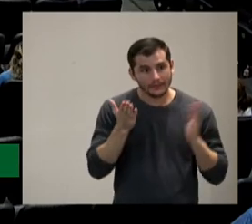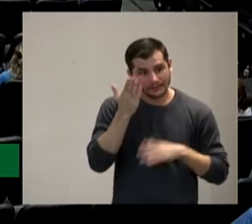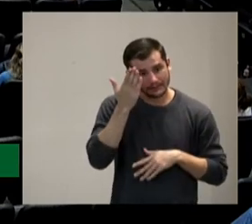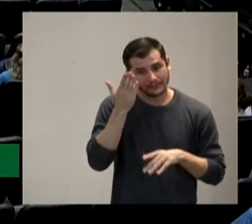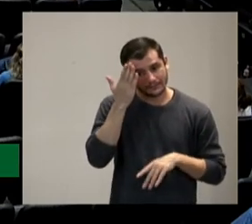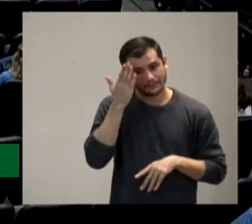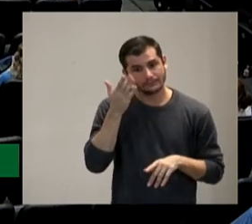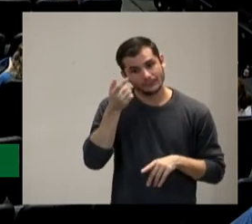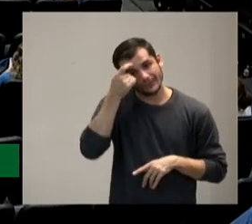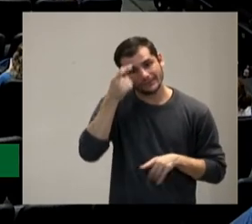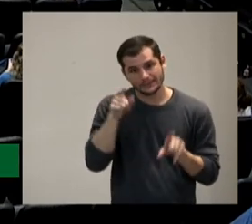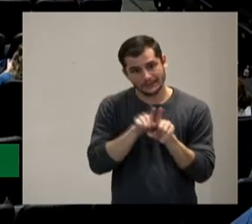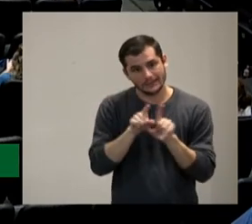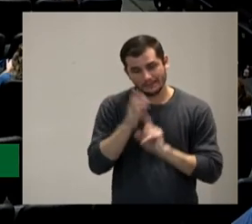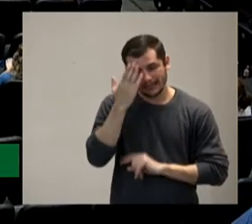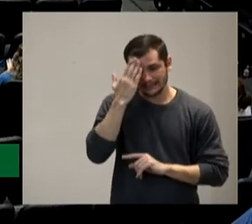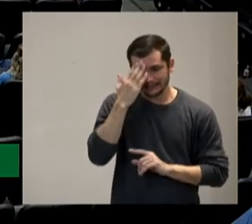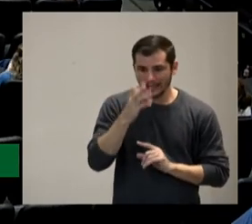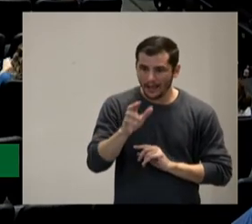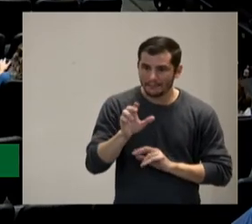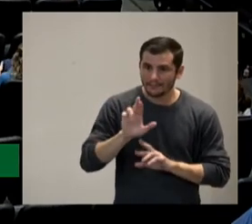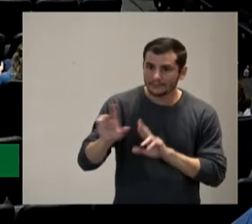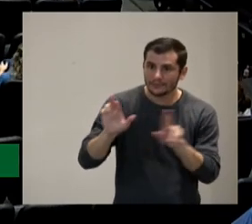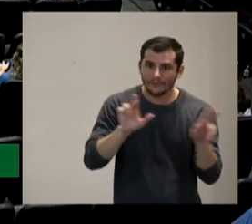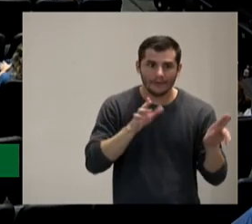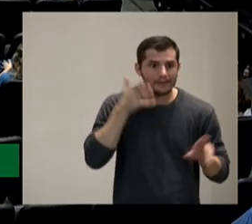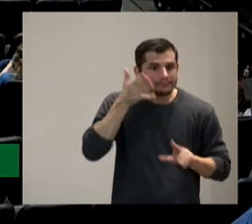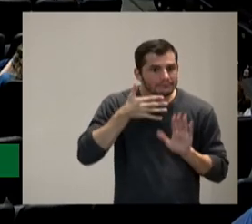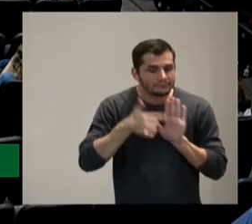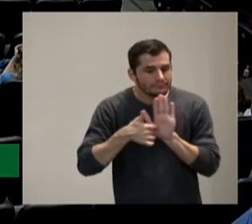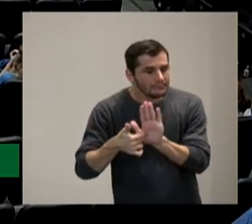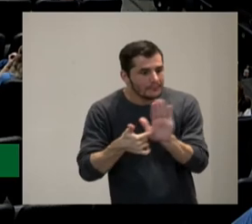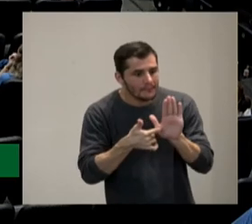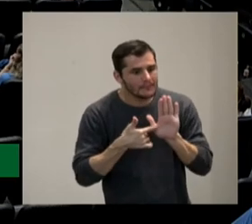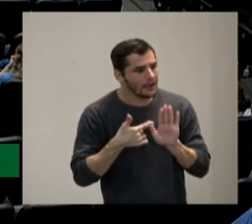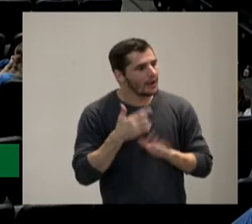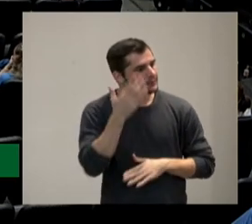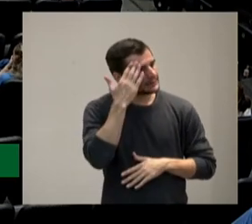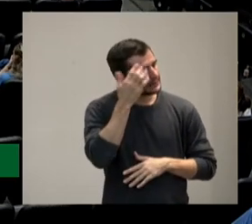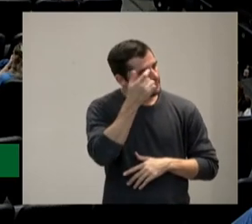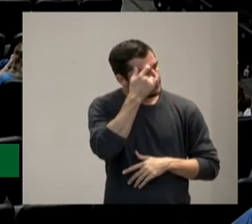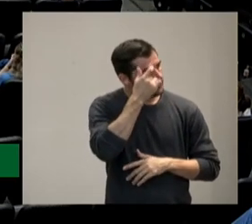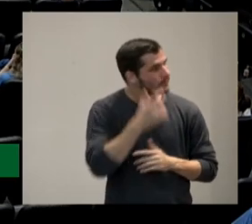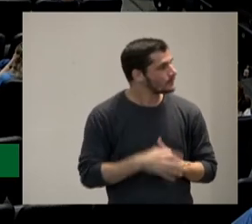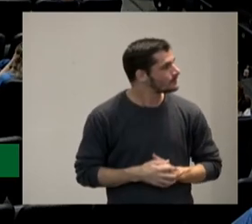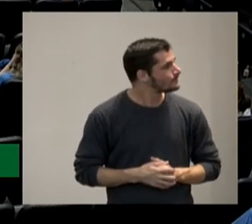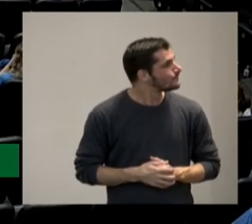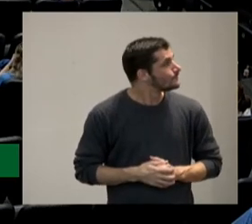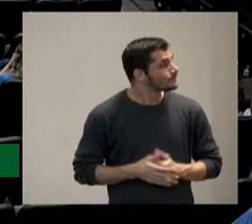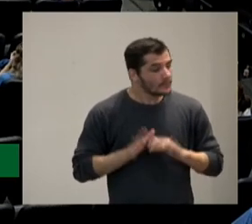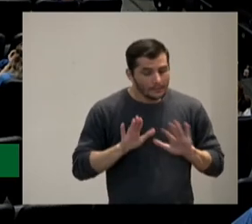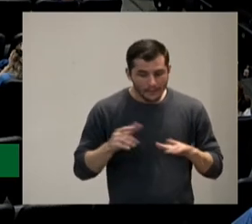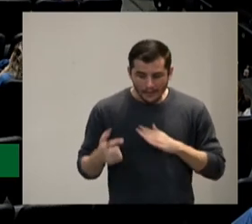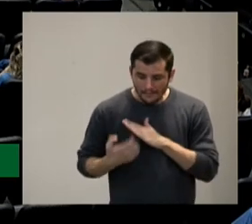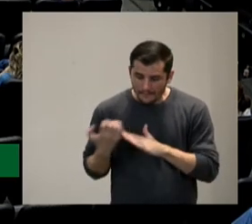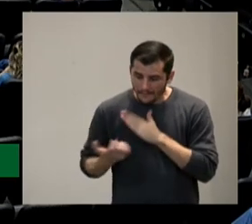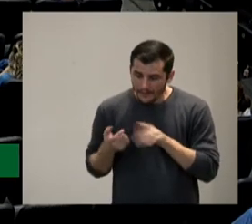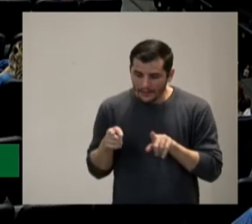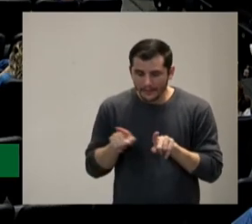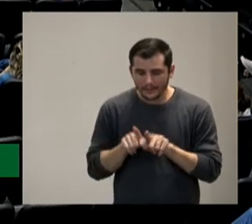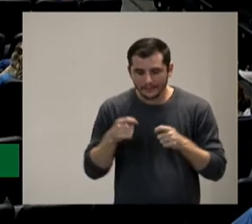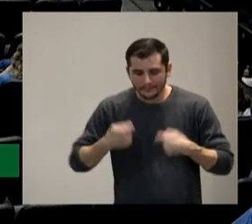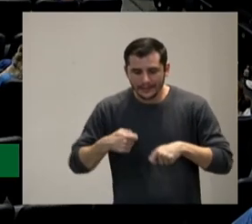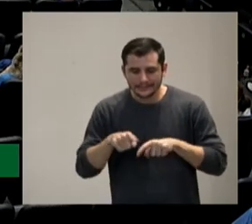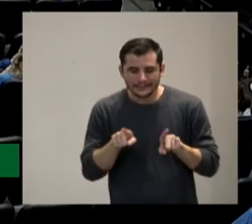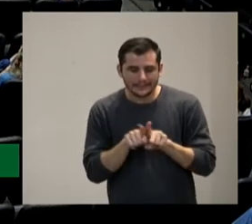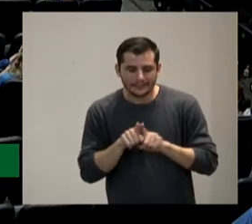falando aqui a gente percebe isso só que a empresa precisa se aproximar das instituições e o